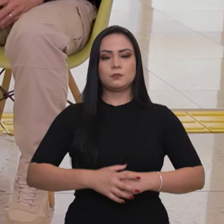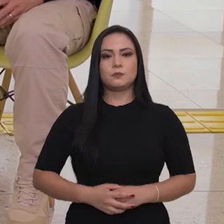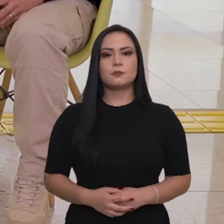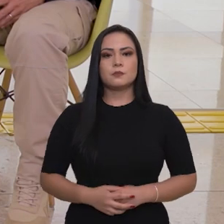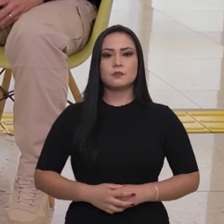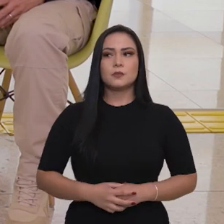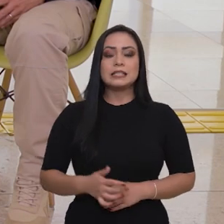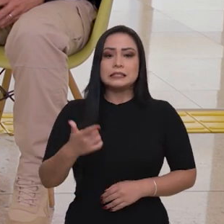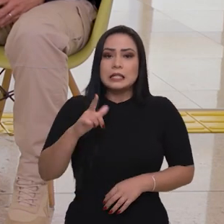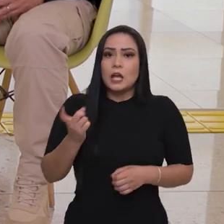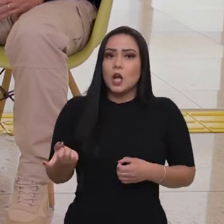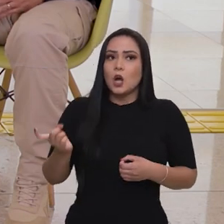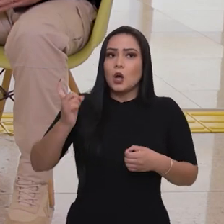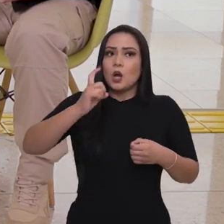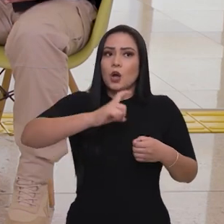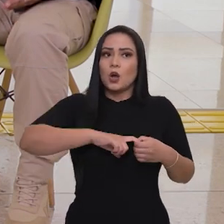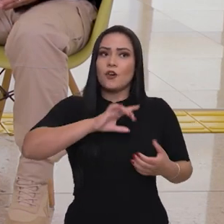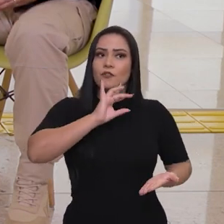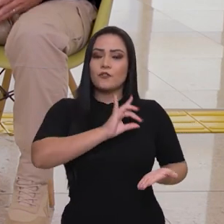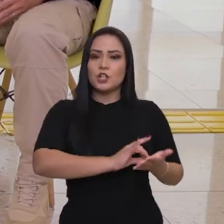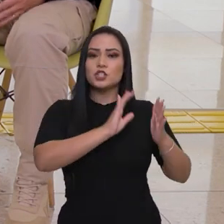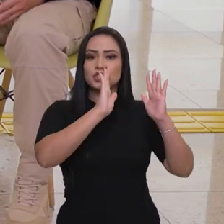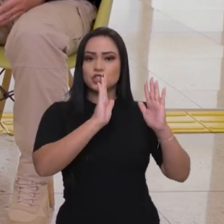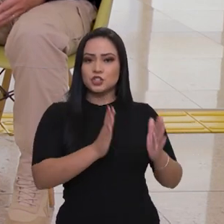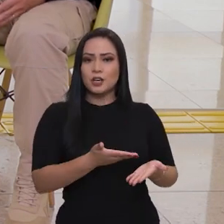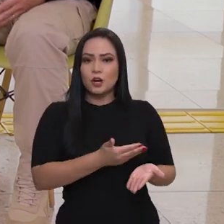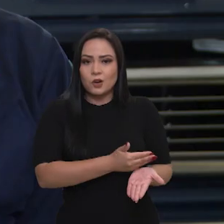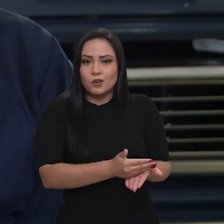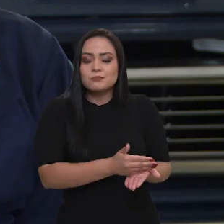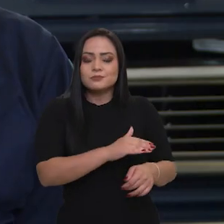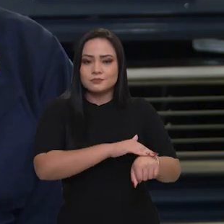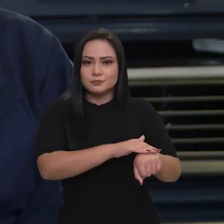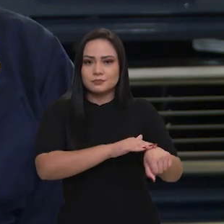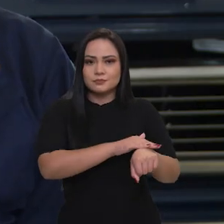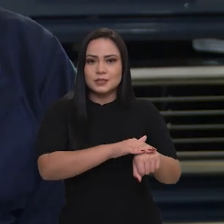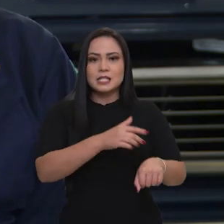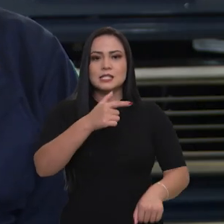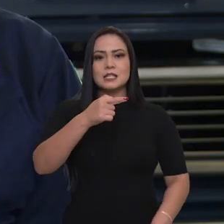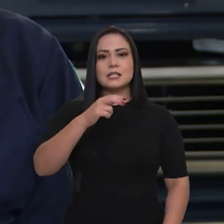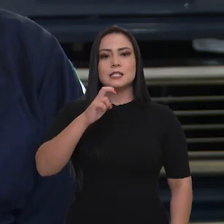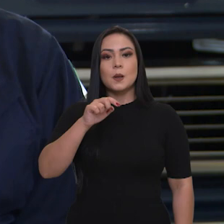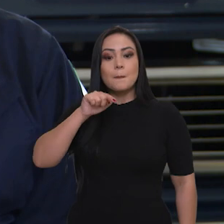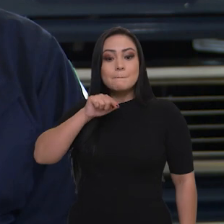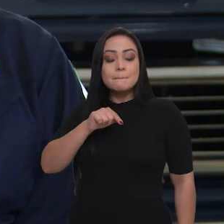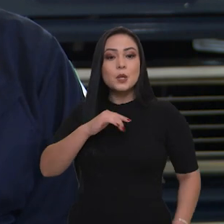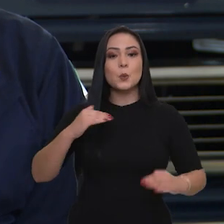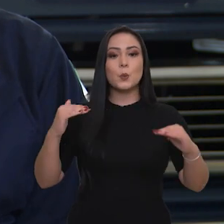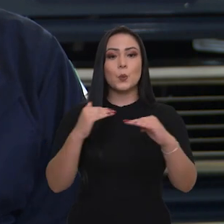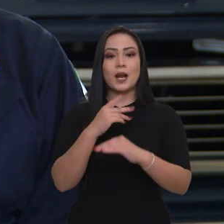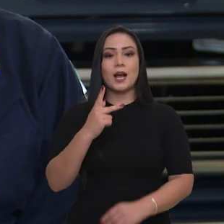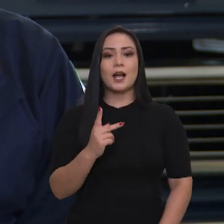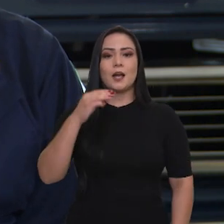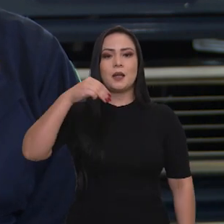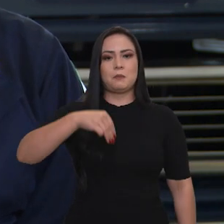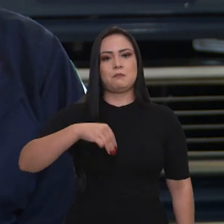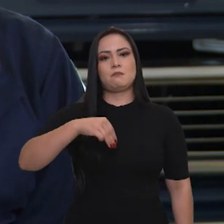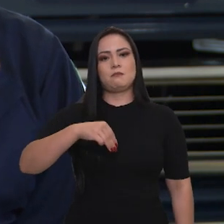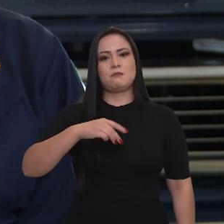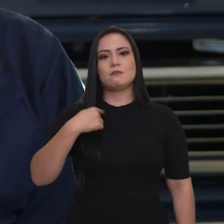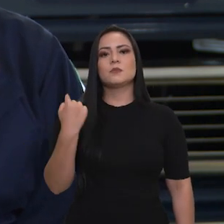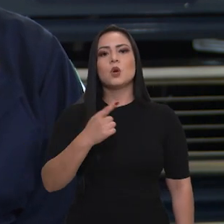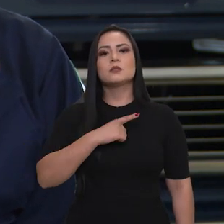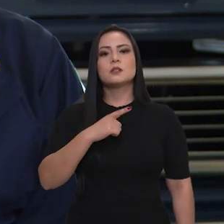atividade? Eu vou ter que retornar ao efetivo, como a gente conversou. São 75 mil quilômetros de rodovia.